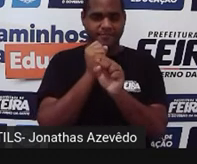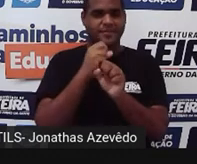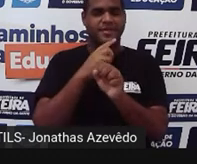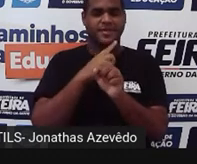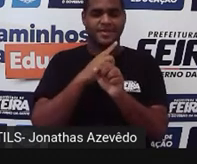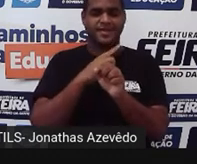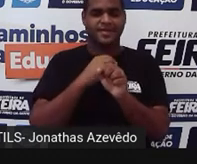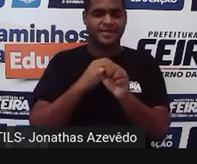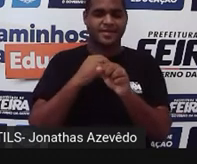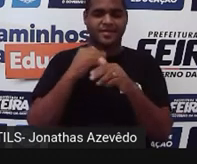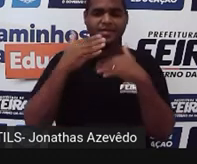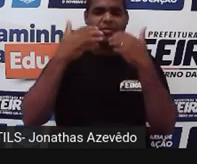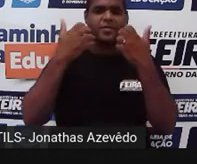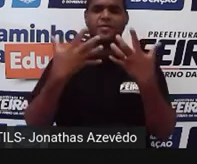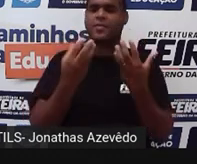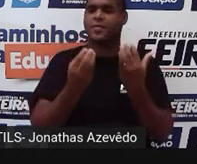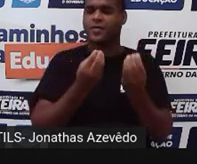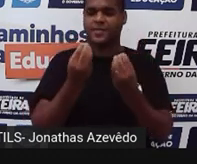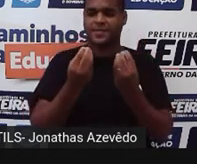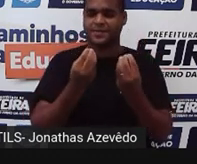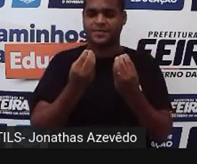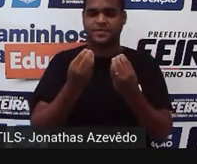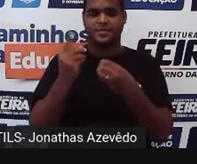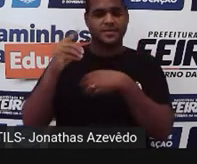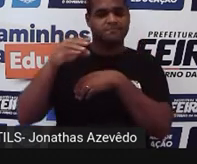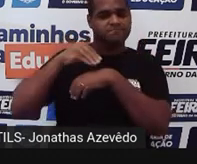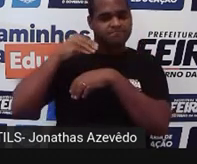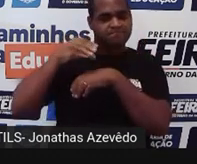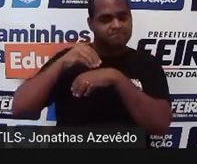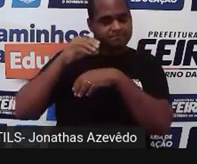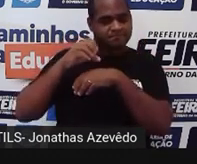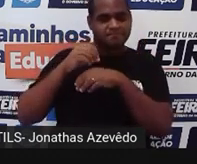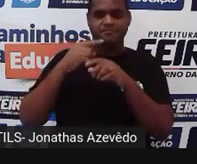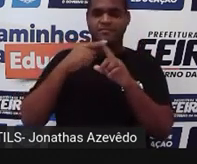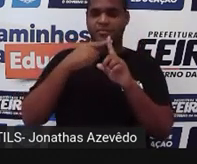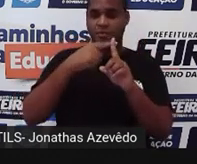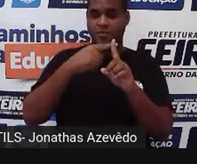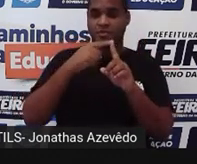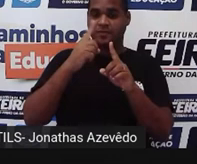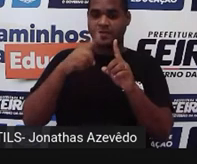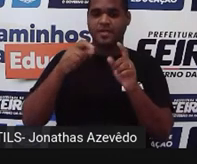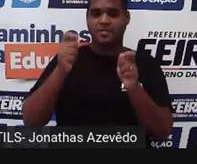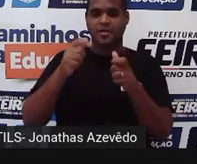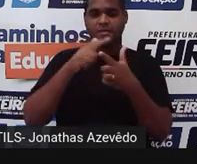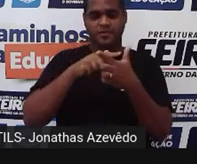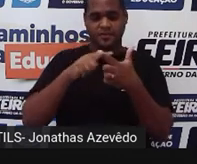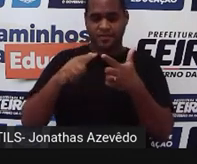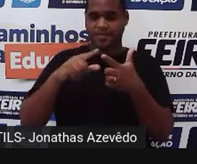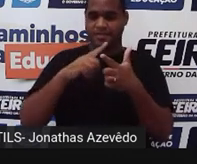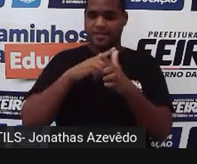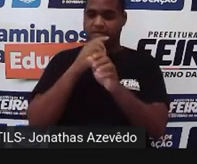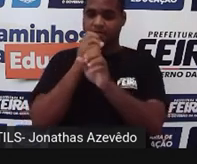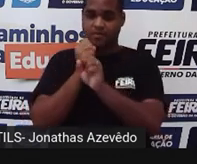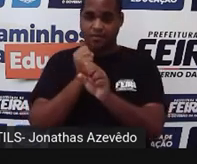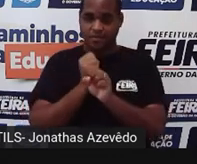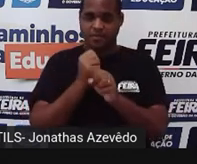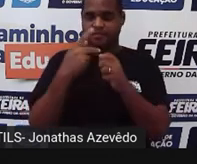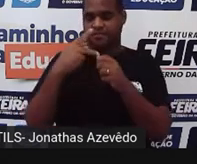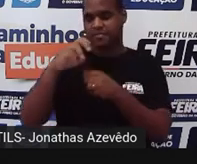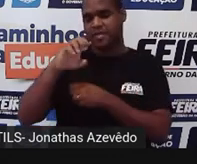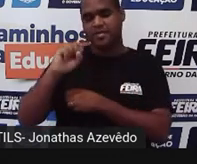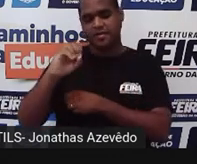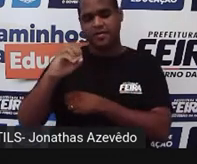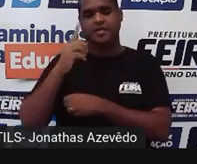Depois faz o que com essa soma? Pega essa soma e divide pela soma dos pesos.